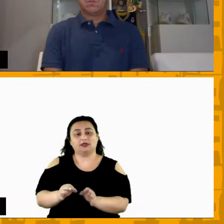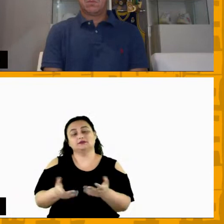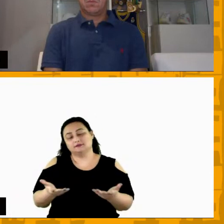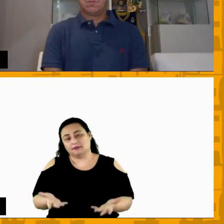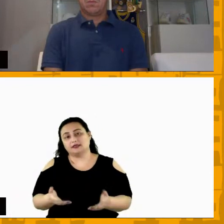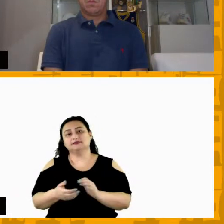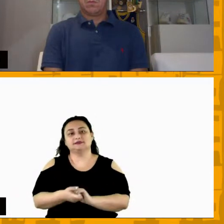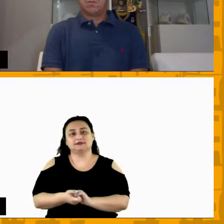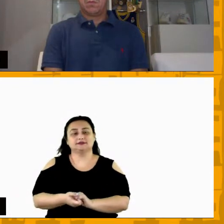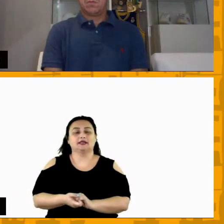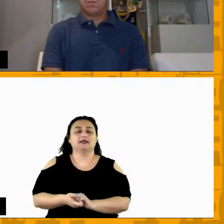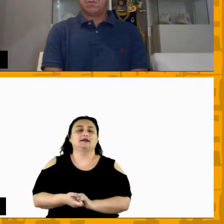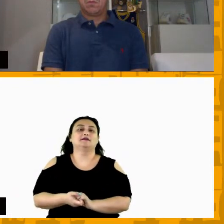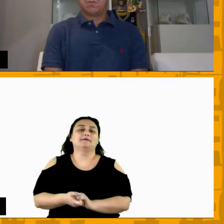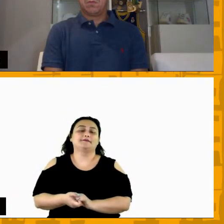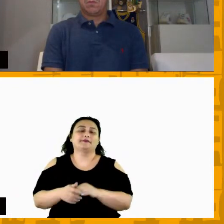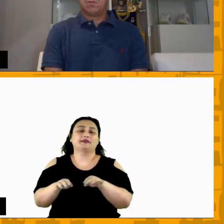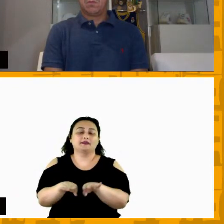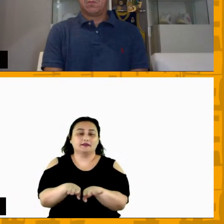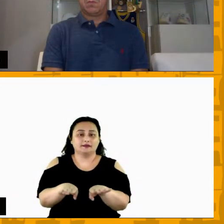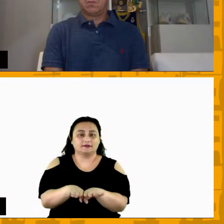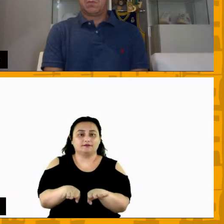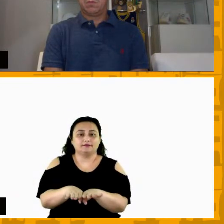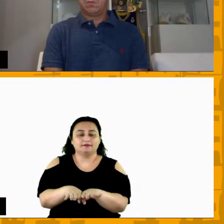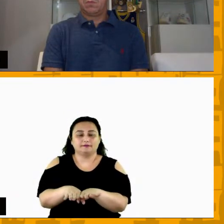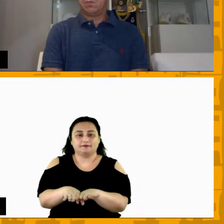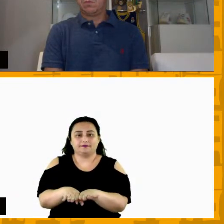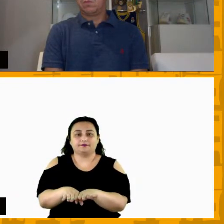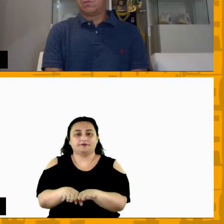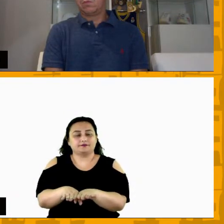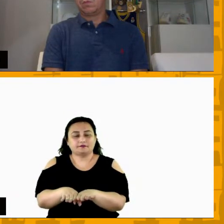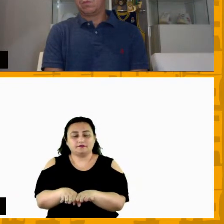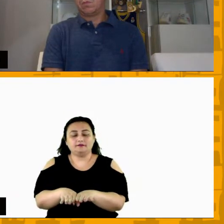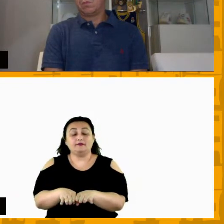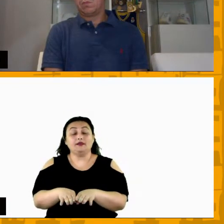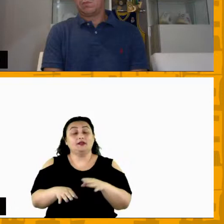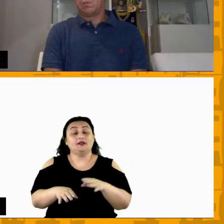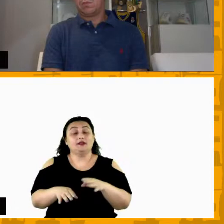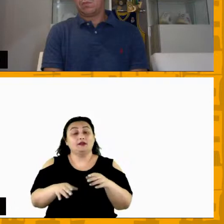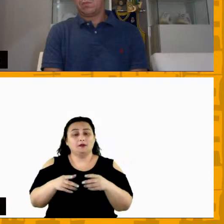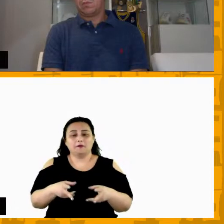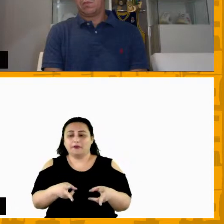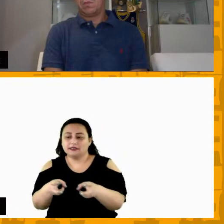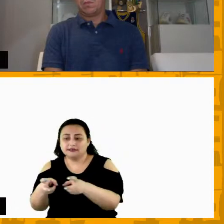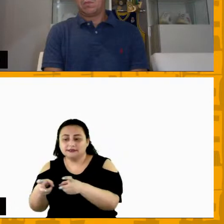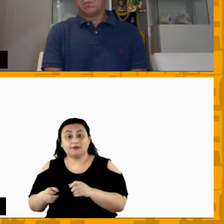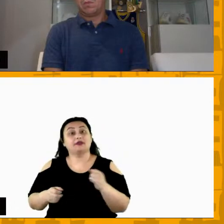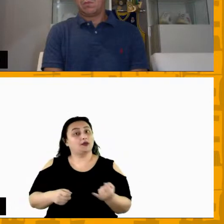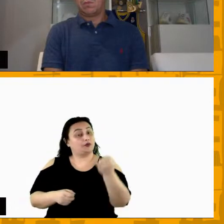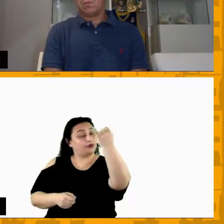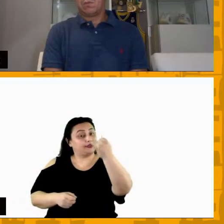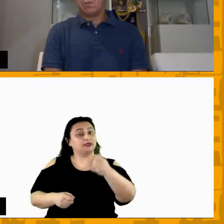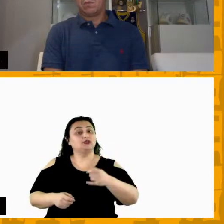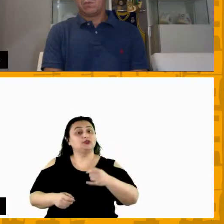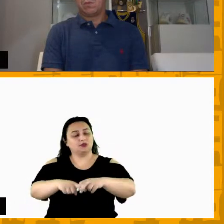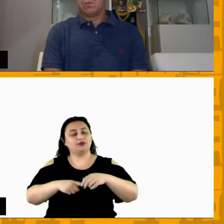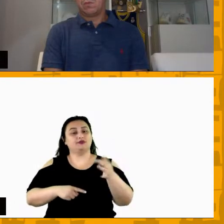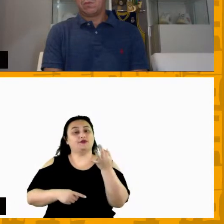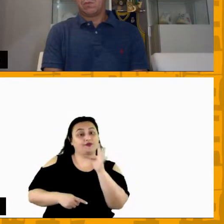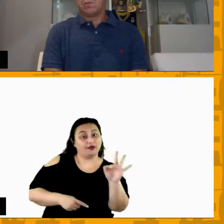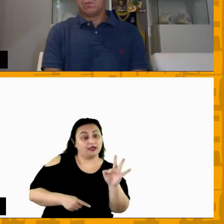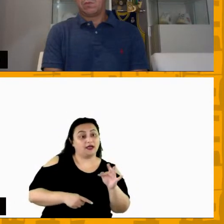um outro fator que a gente julga ser muito importante e talvez por isso também a tradição de Franca